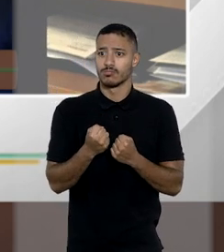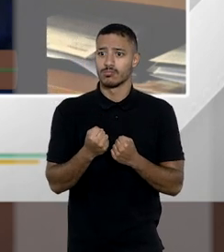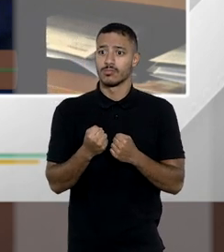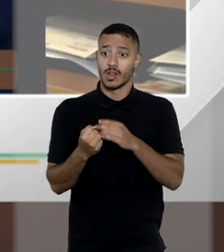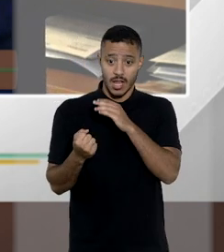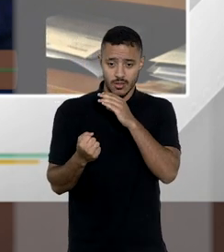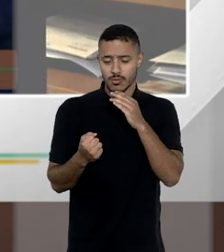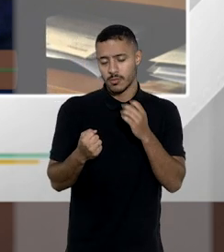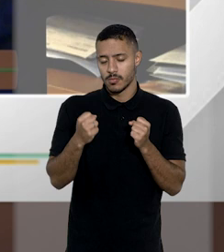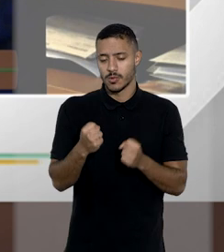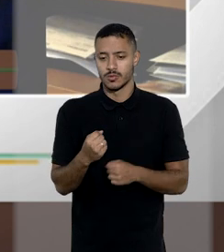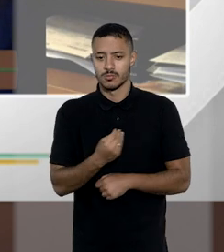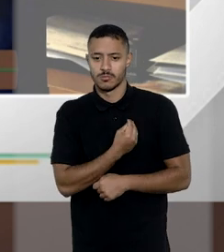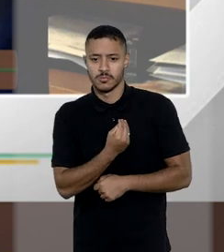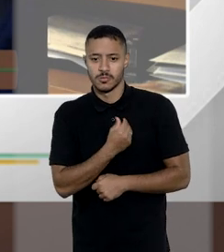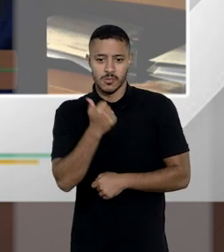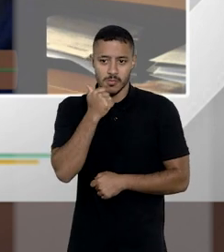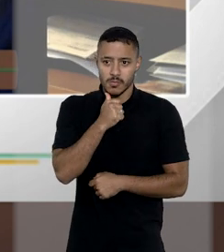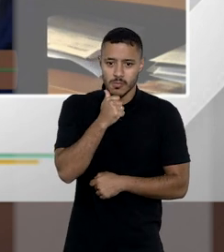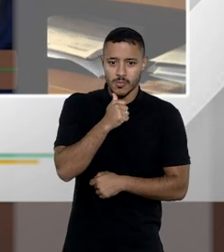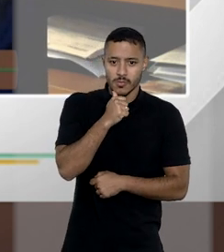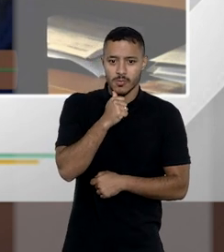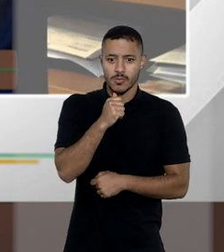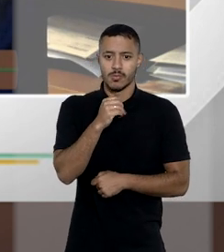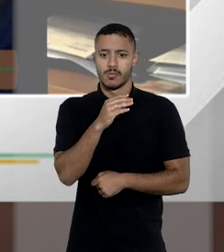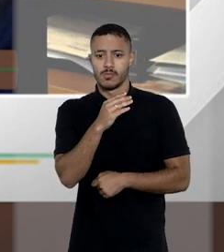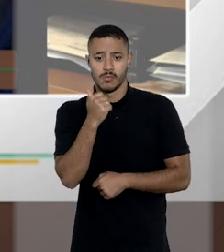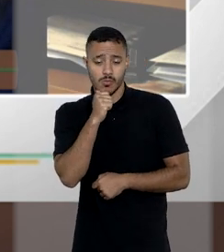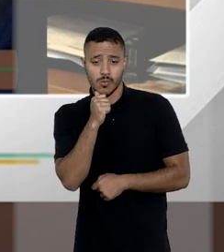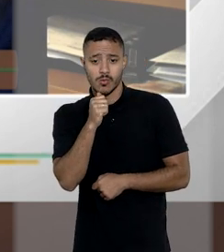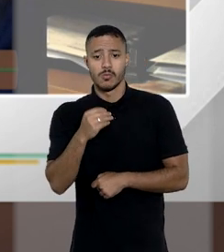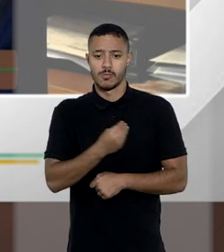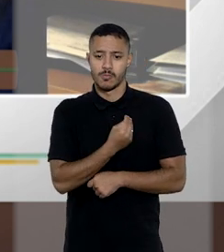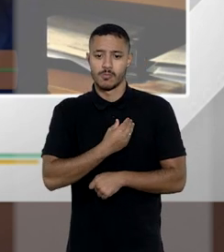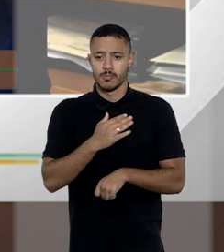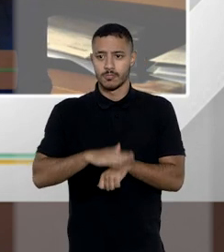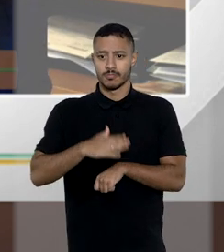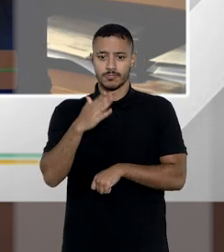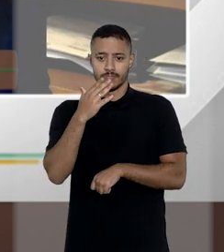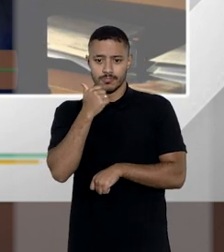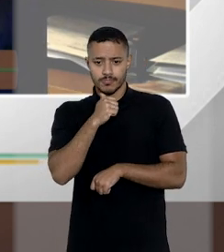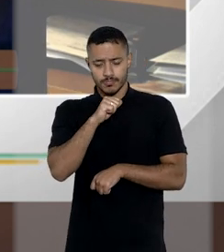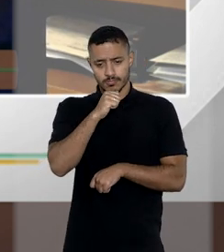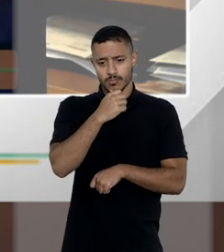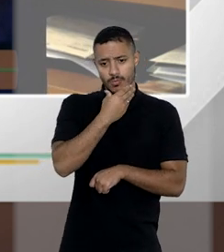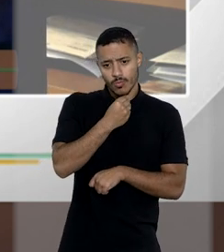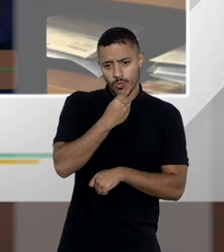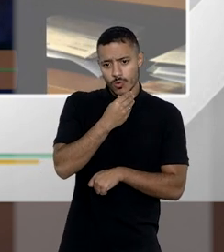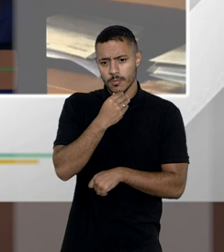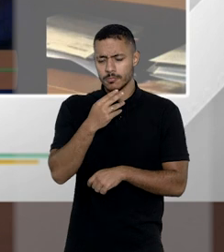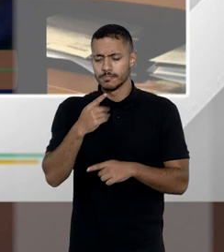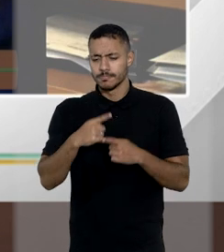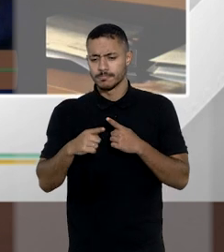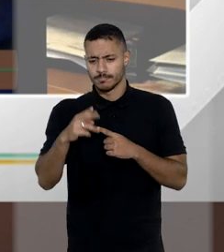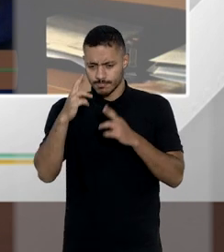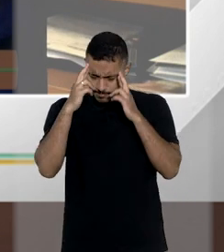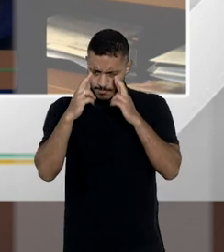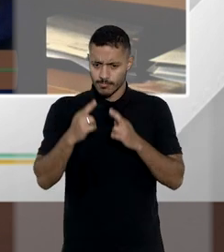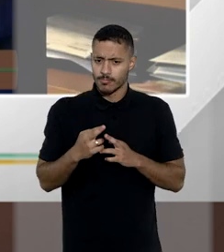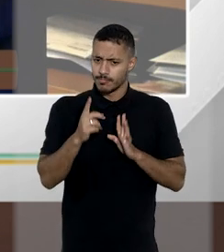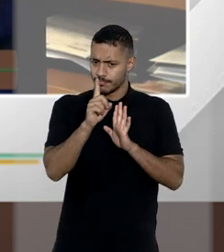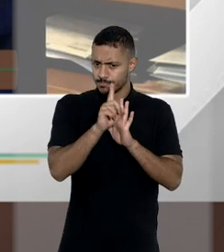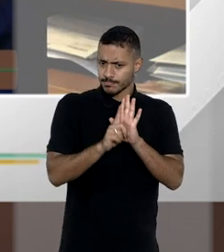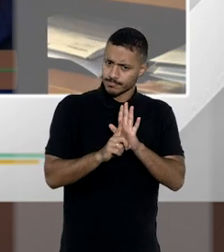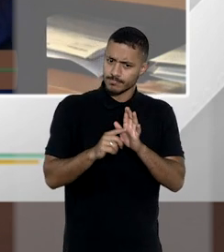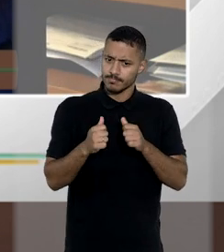homem como pode sobreviver a mulher estatisticamente a mulher sobrevive mais do que o homem mas isso diz respeito esses